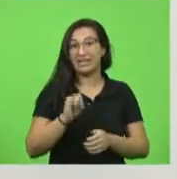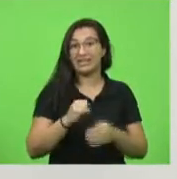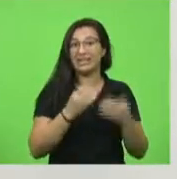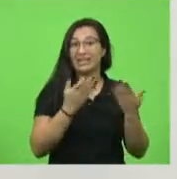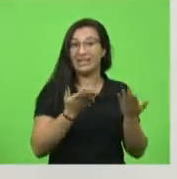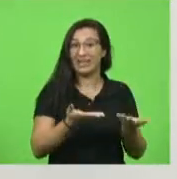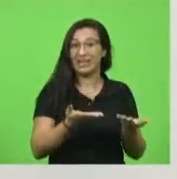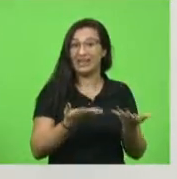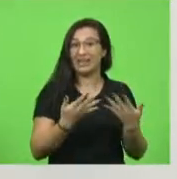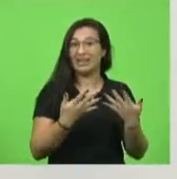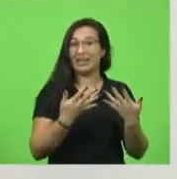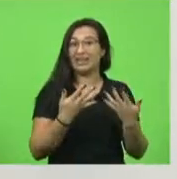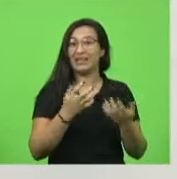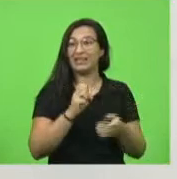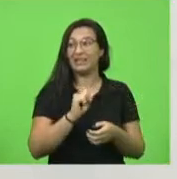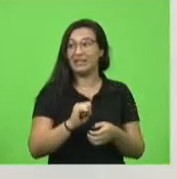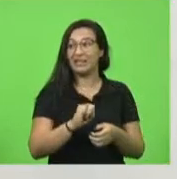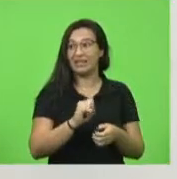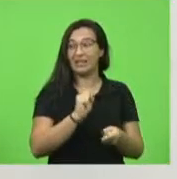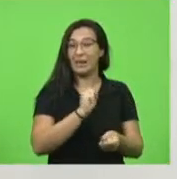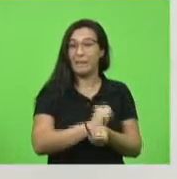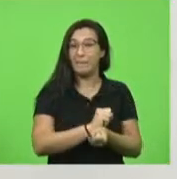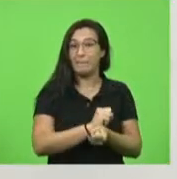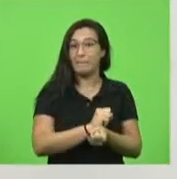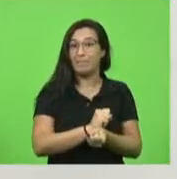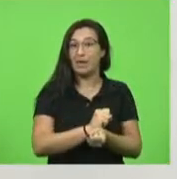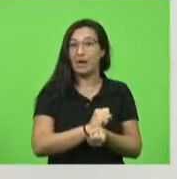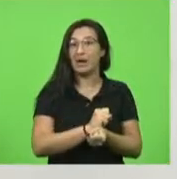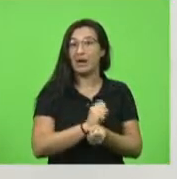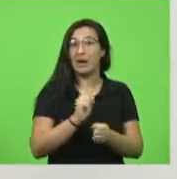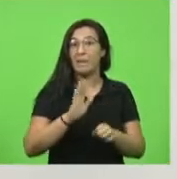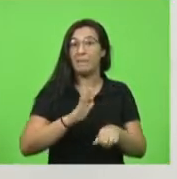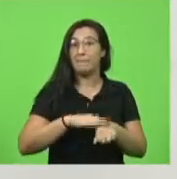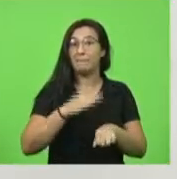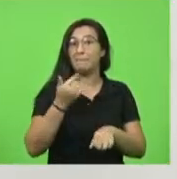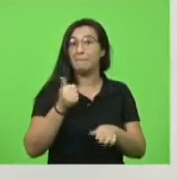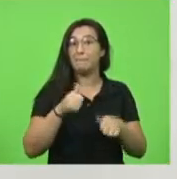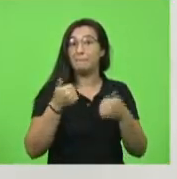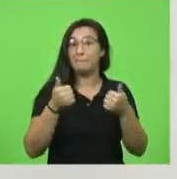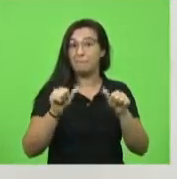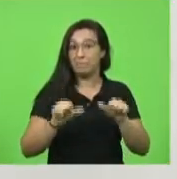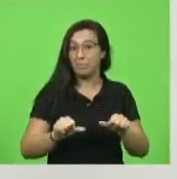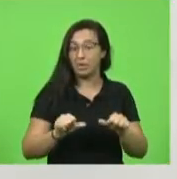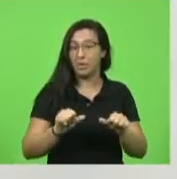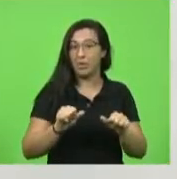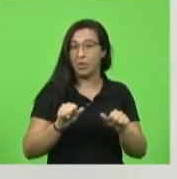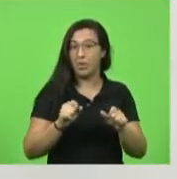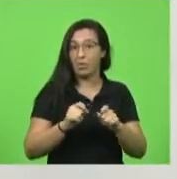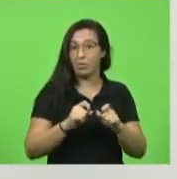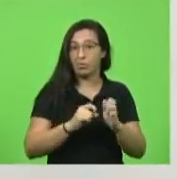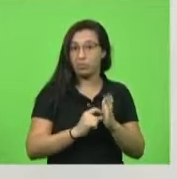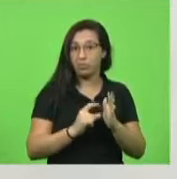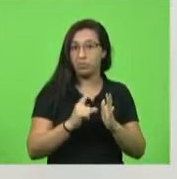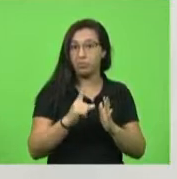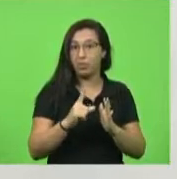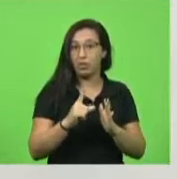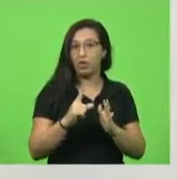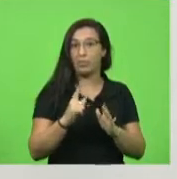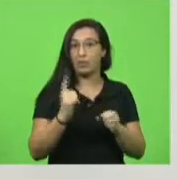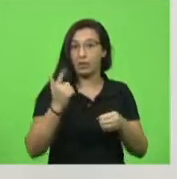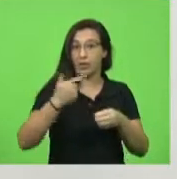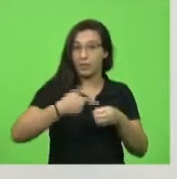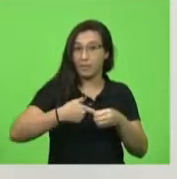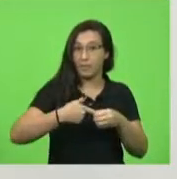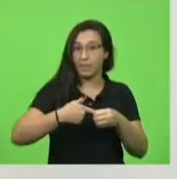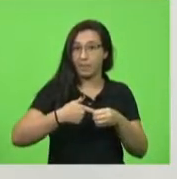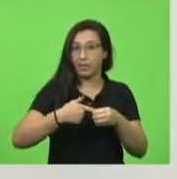vai faltar tudo, e pior, quando aumenta o óleo diesel, aumenta até o preço do